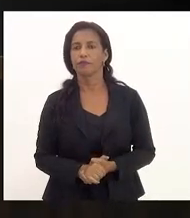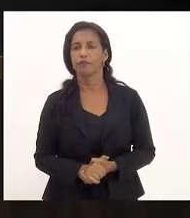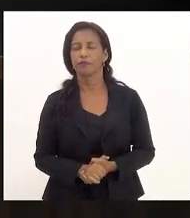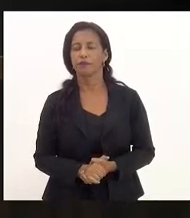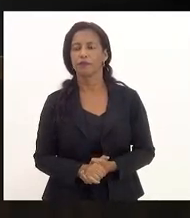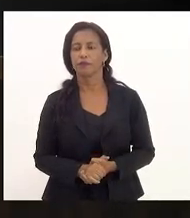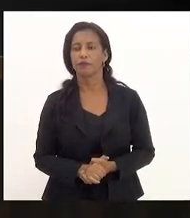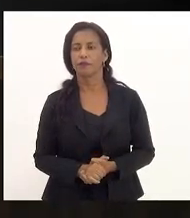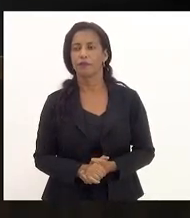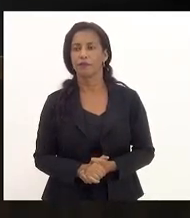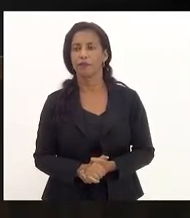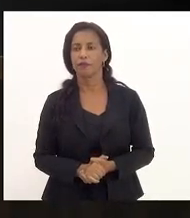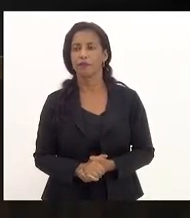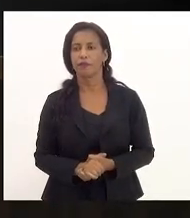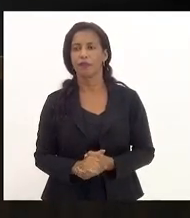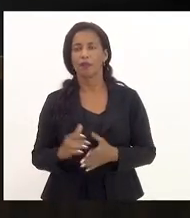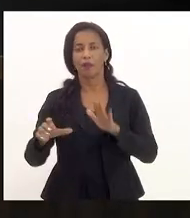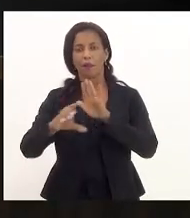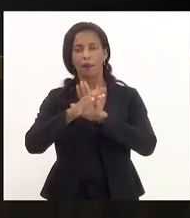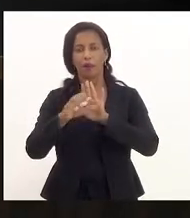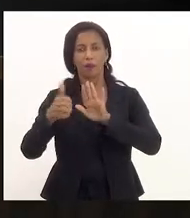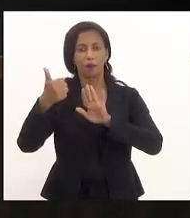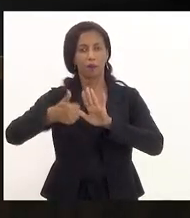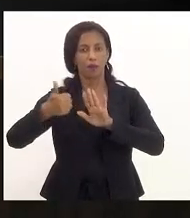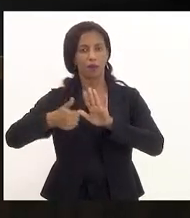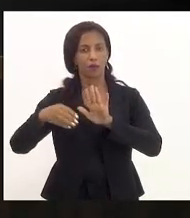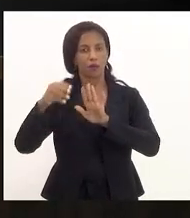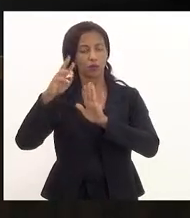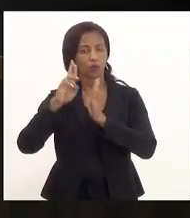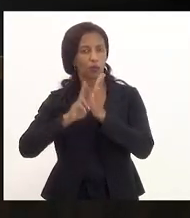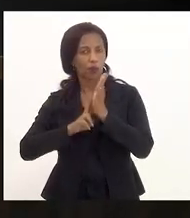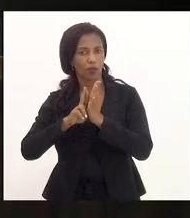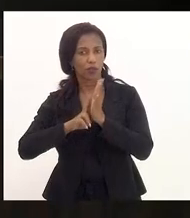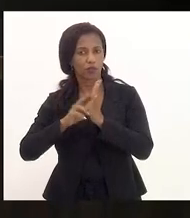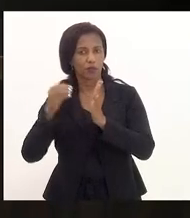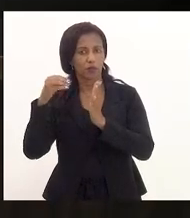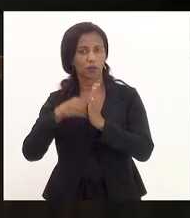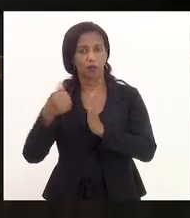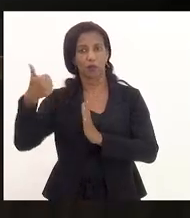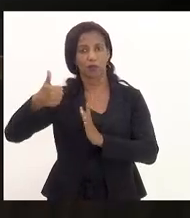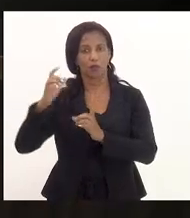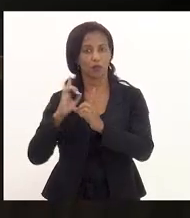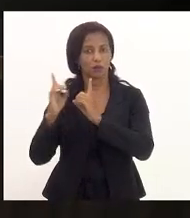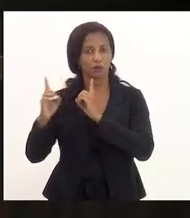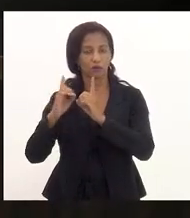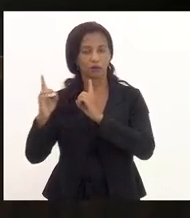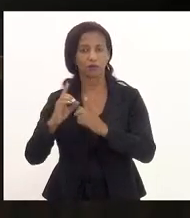Aprovada. Incluindo na ordem do dia, de acordo com parágrafo 1º do artigo 47, do regimento interno e tramitação ordinária, em primeira discussão,